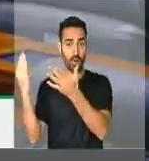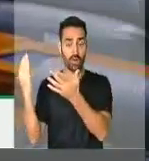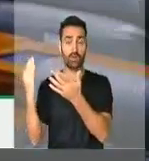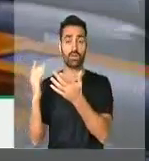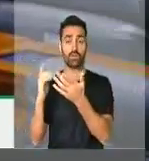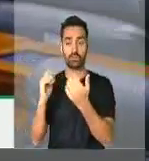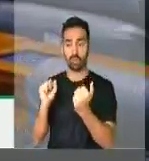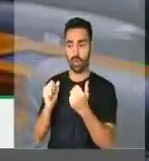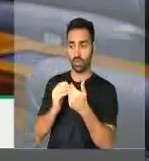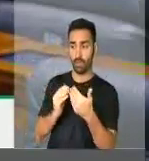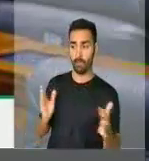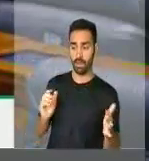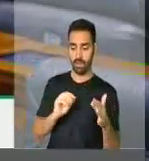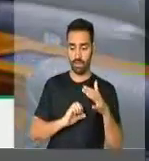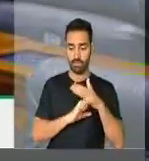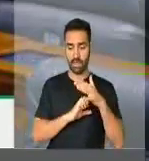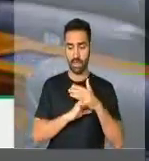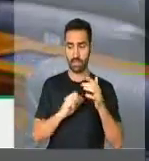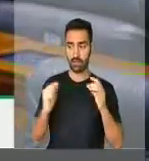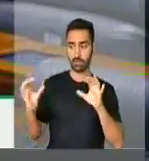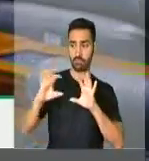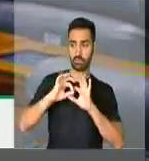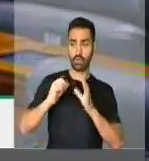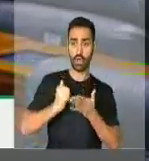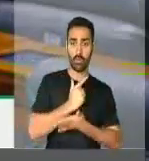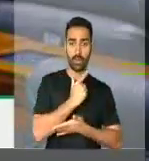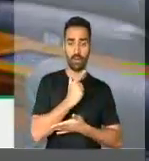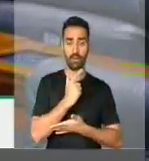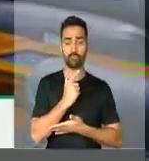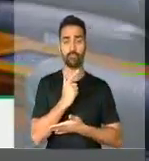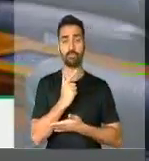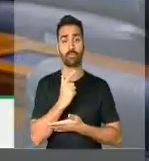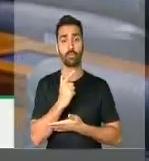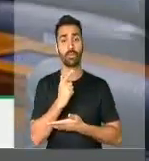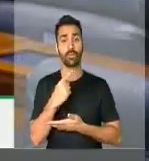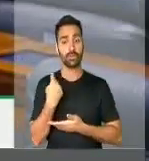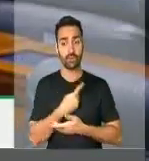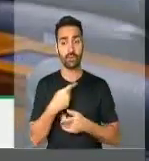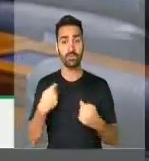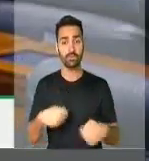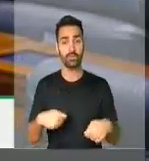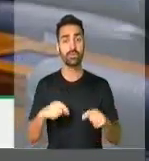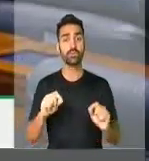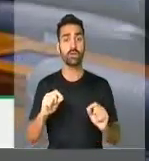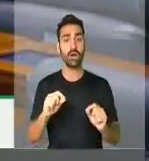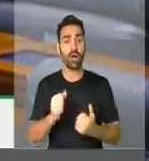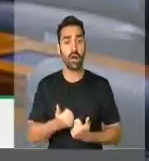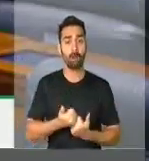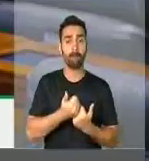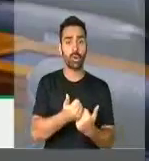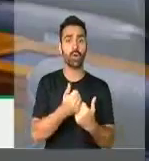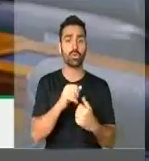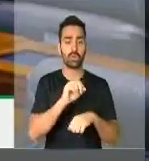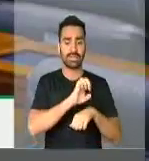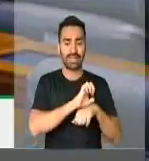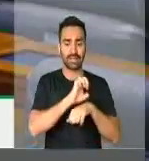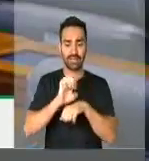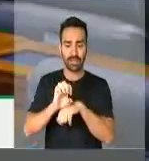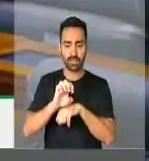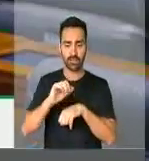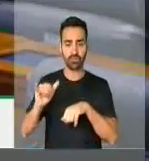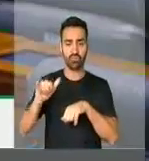aberto às empresas aéreas, para que nós possamos concretizar a aviação regional. E eu estou pleiteando